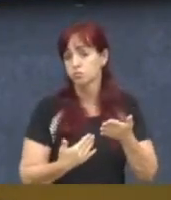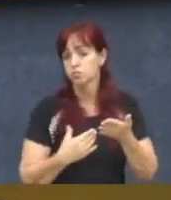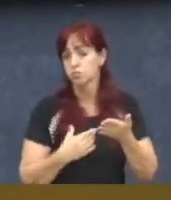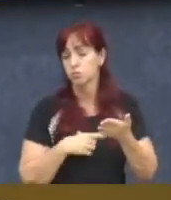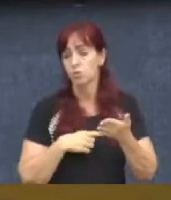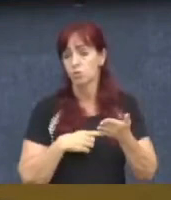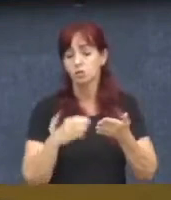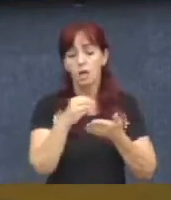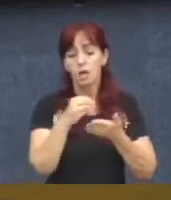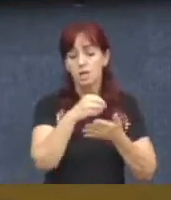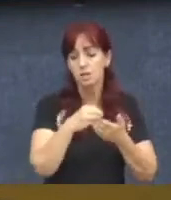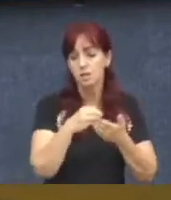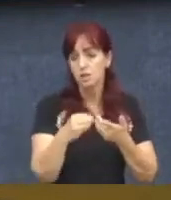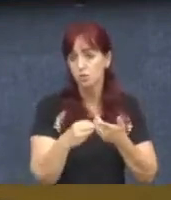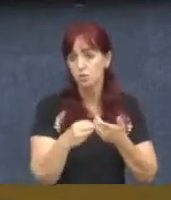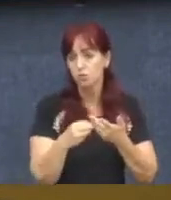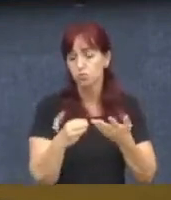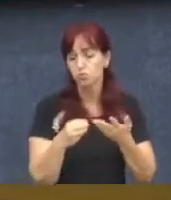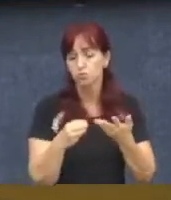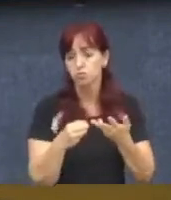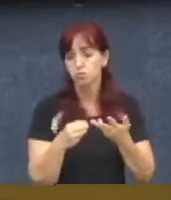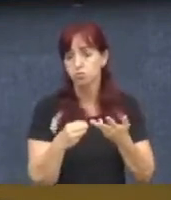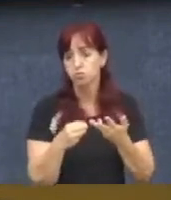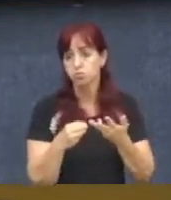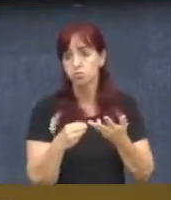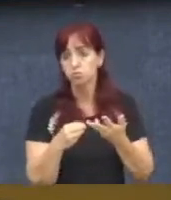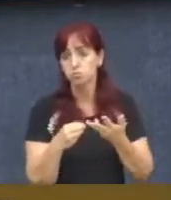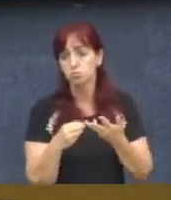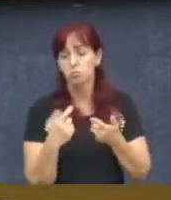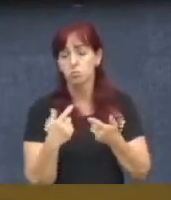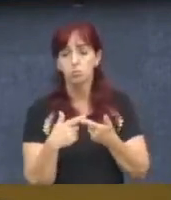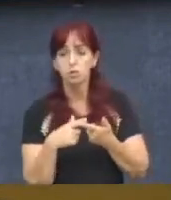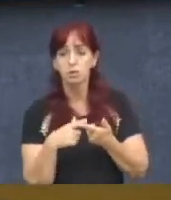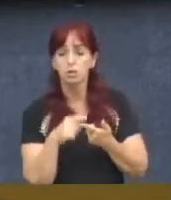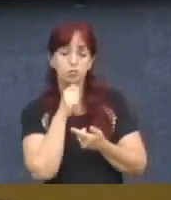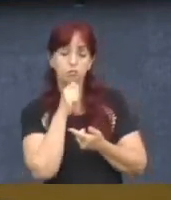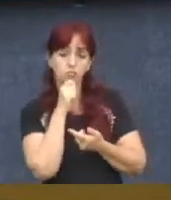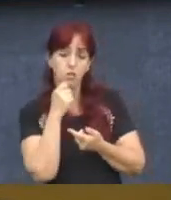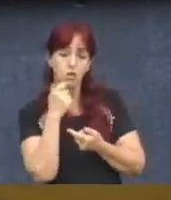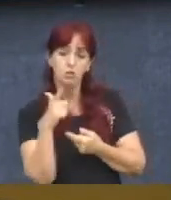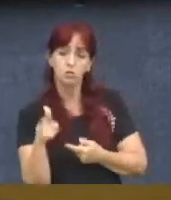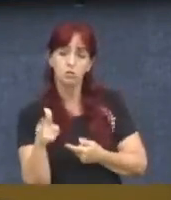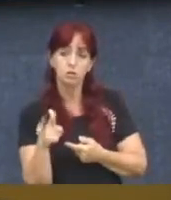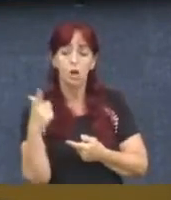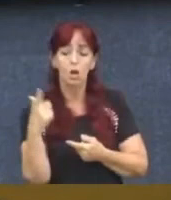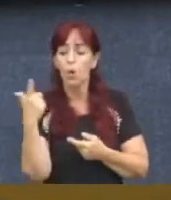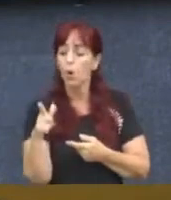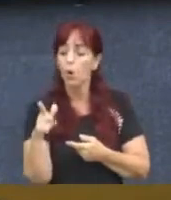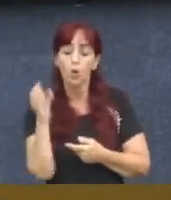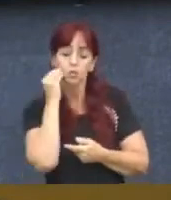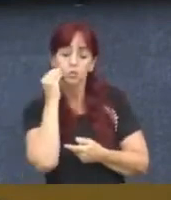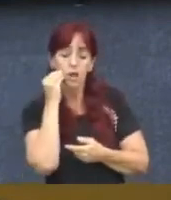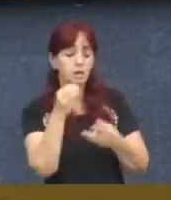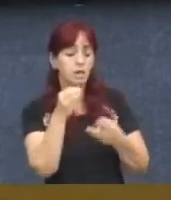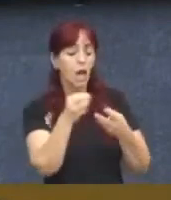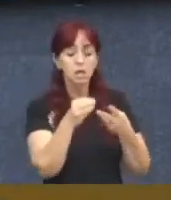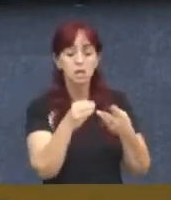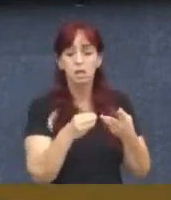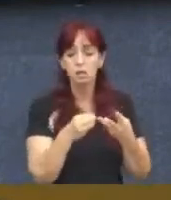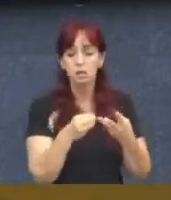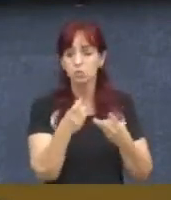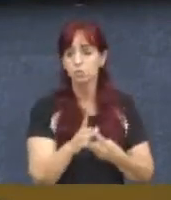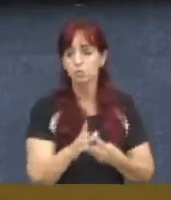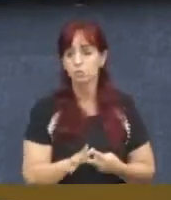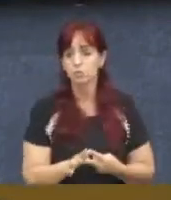conforme as outras foram feitas, sem uma devida concorrência. Então, a gente está muito tranquilo na CPI